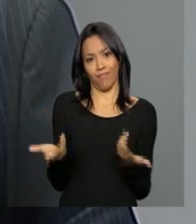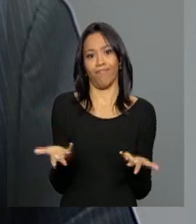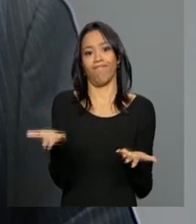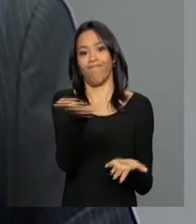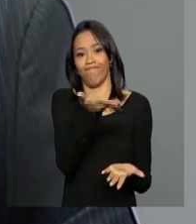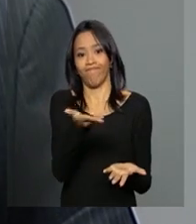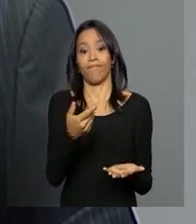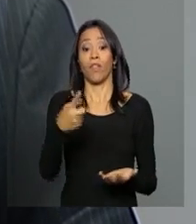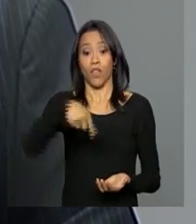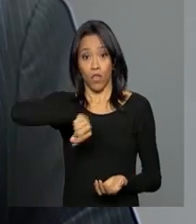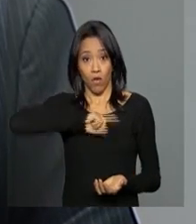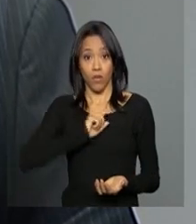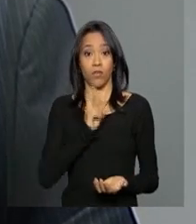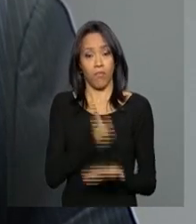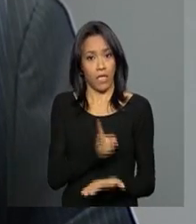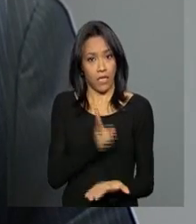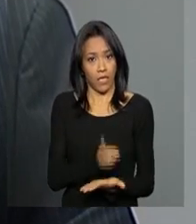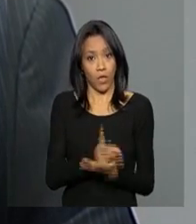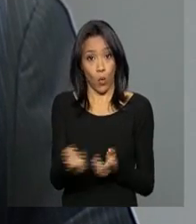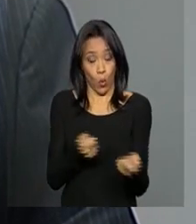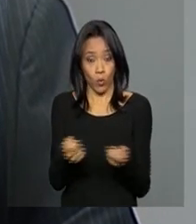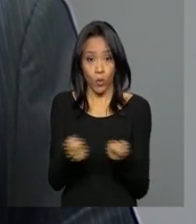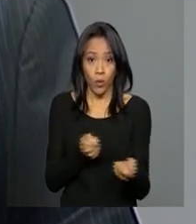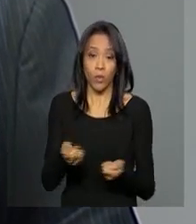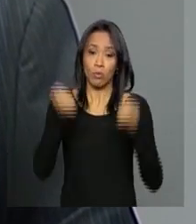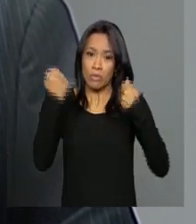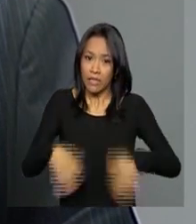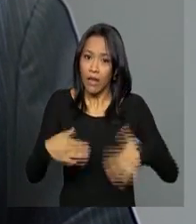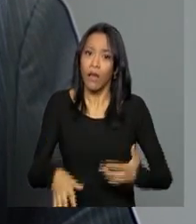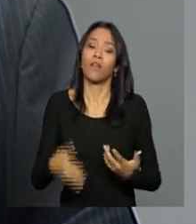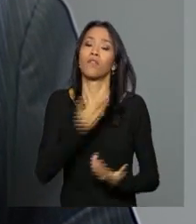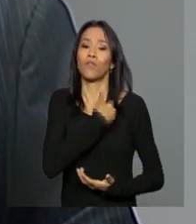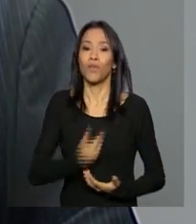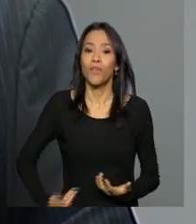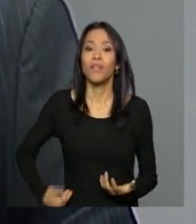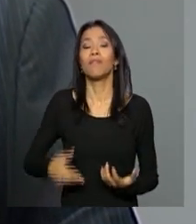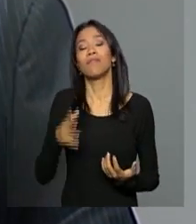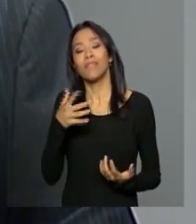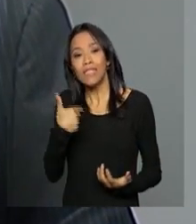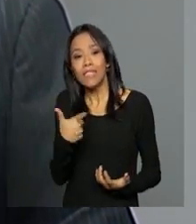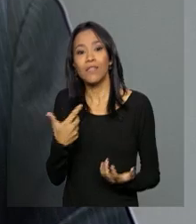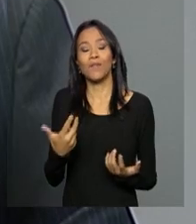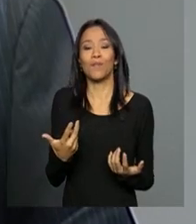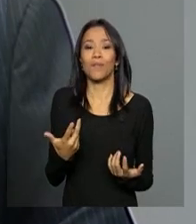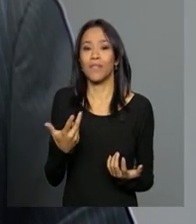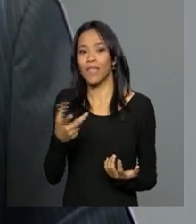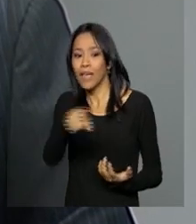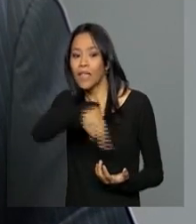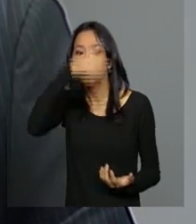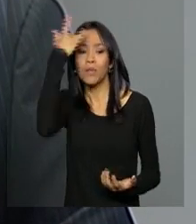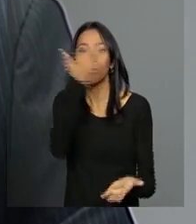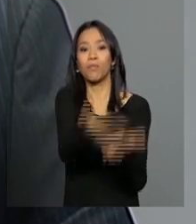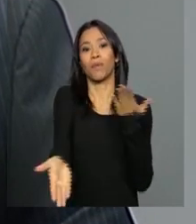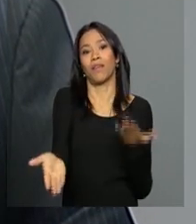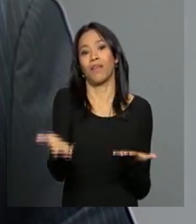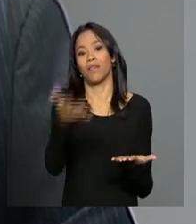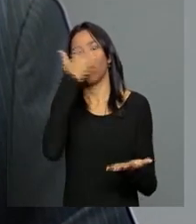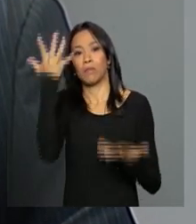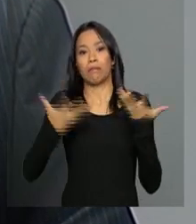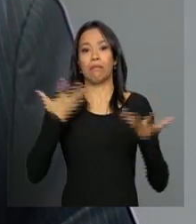manter o controle necessário sobre as despesas do governo e, ao mesmo tempo, fazer isso de uma forma que não prejudique a população brasileira.